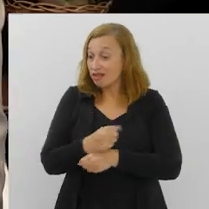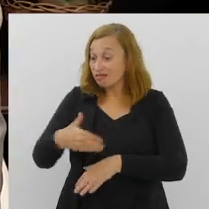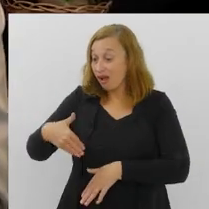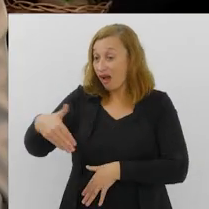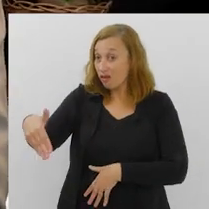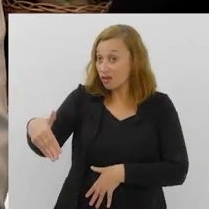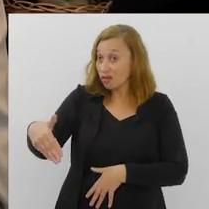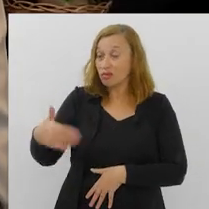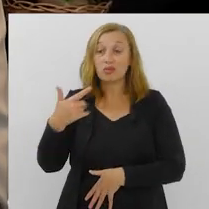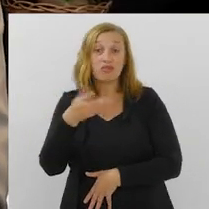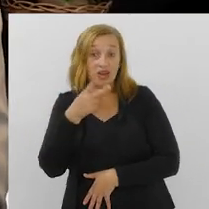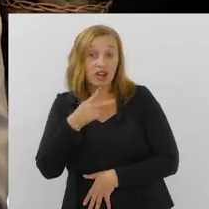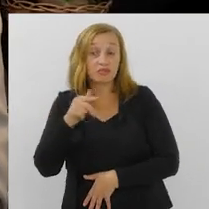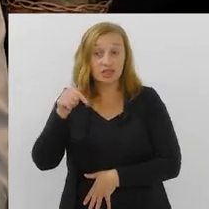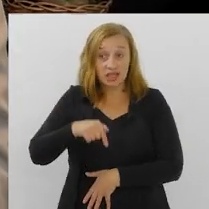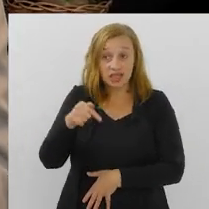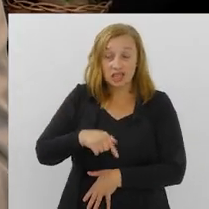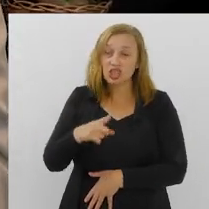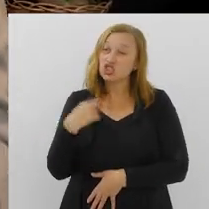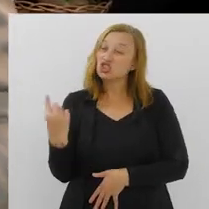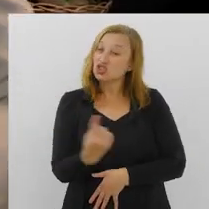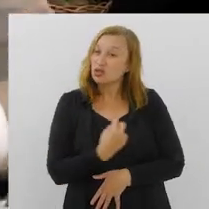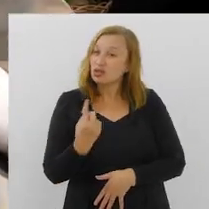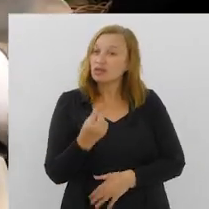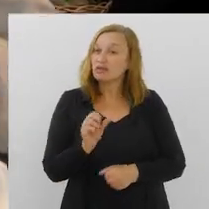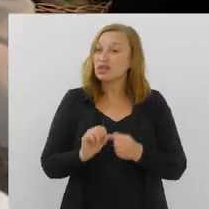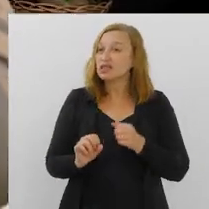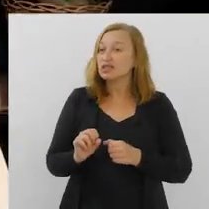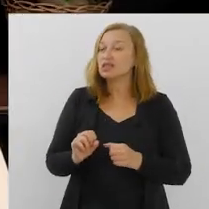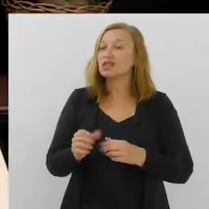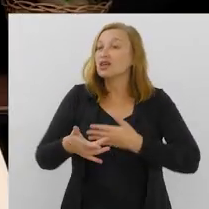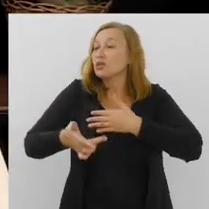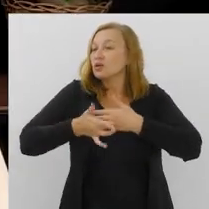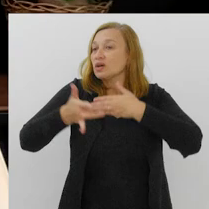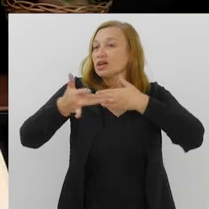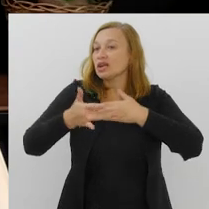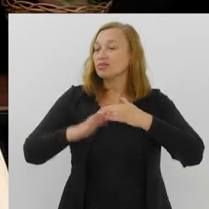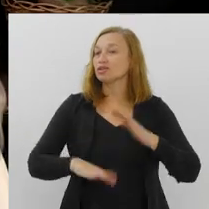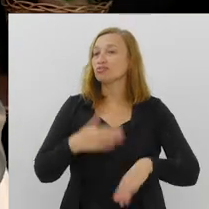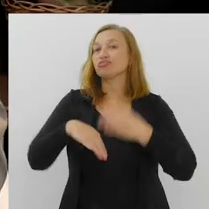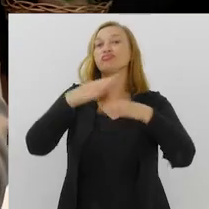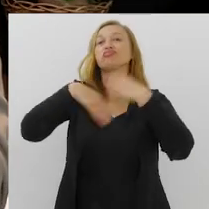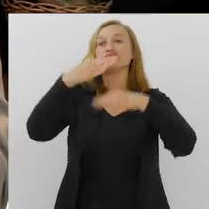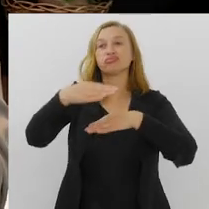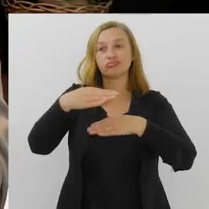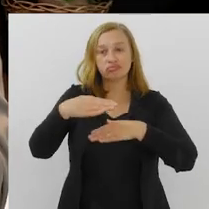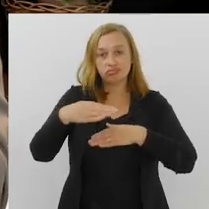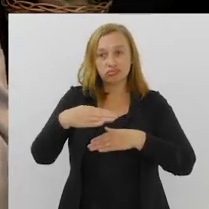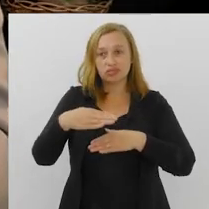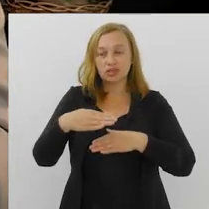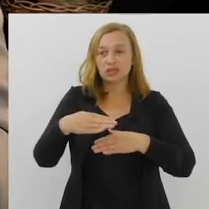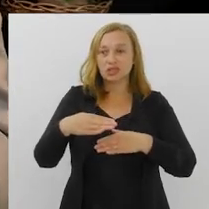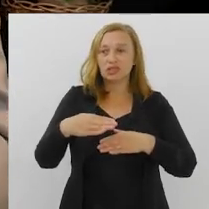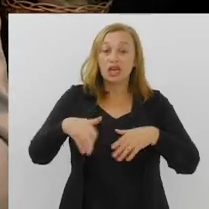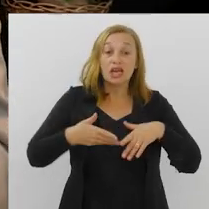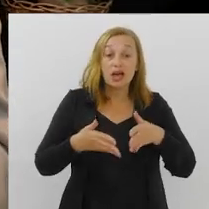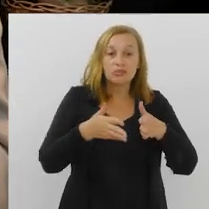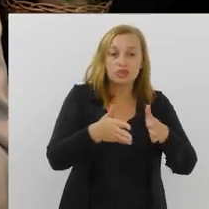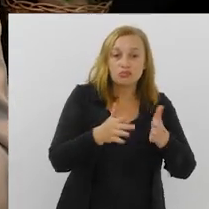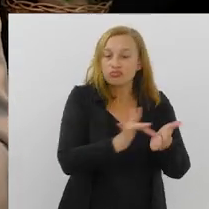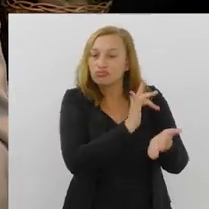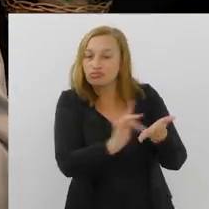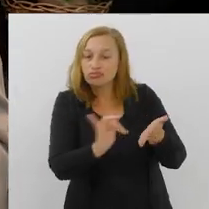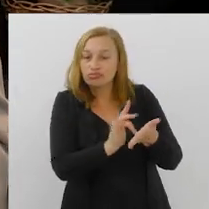tem aí o desafio, nesse ano, como nós trouxemos aqui, de nós fazermos dos cliques ao